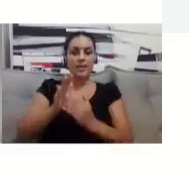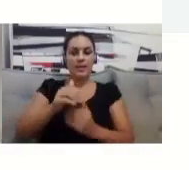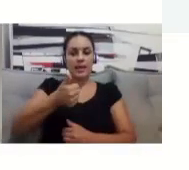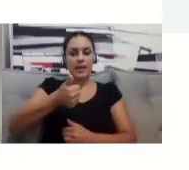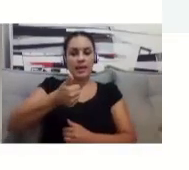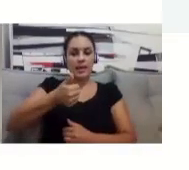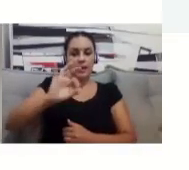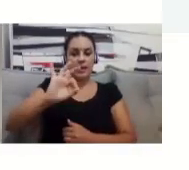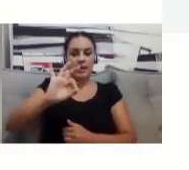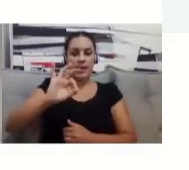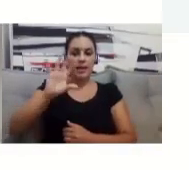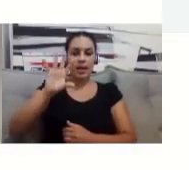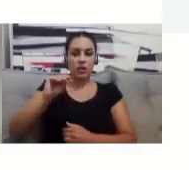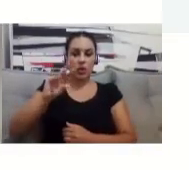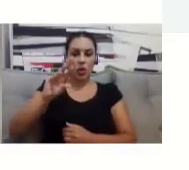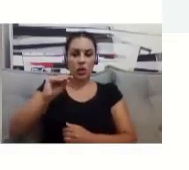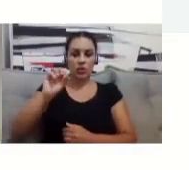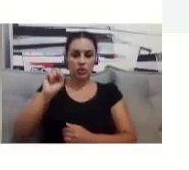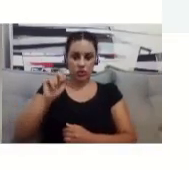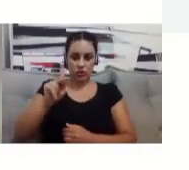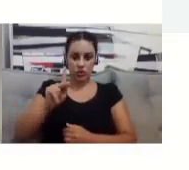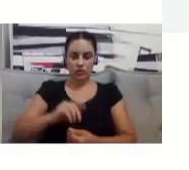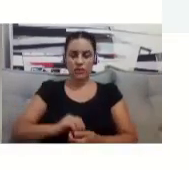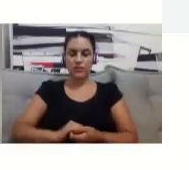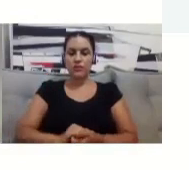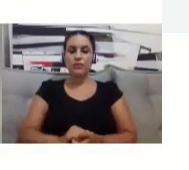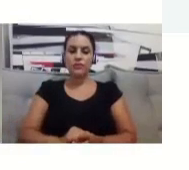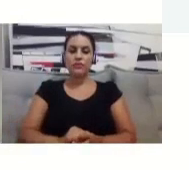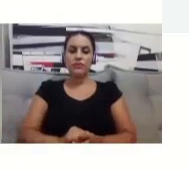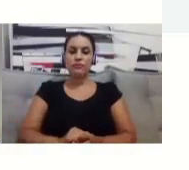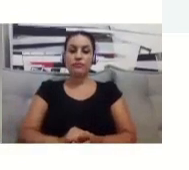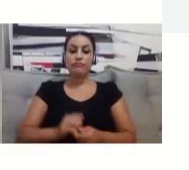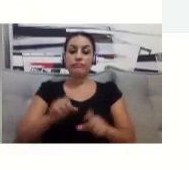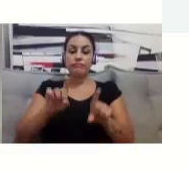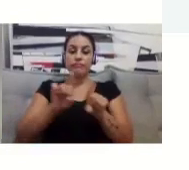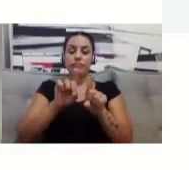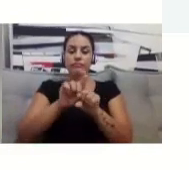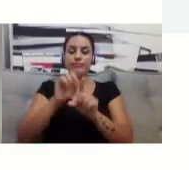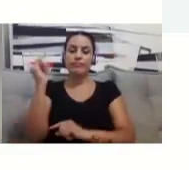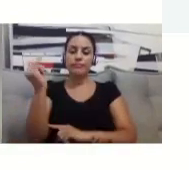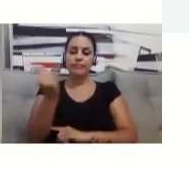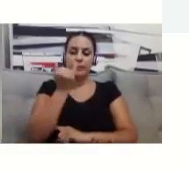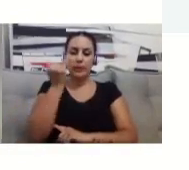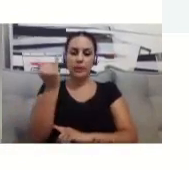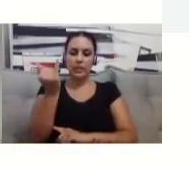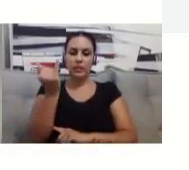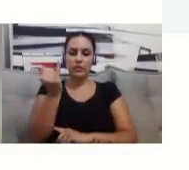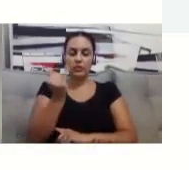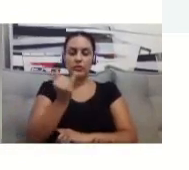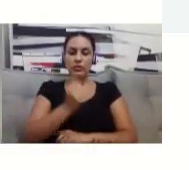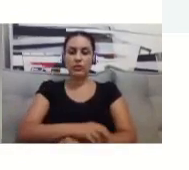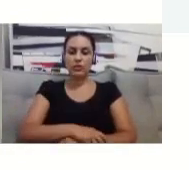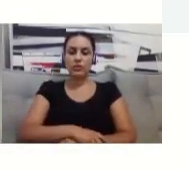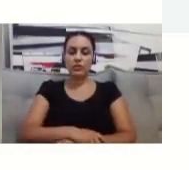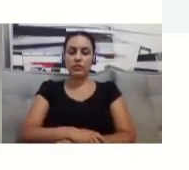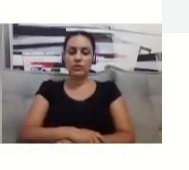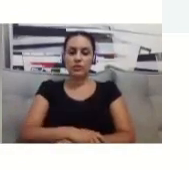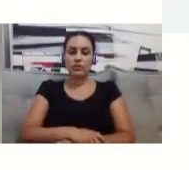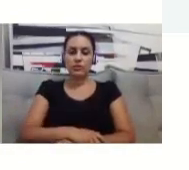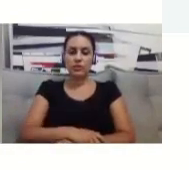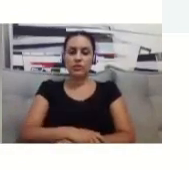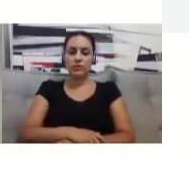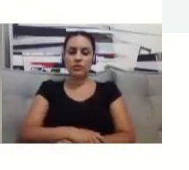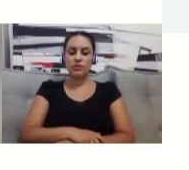Outro recadinho para vocês, antes de entrar no slide, desse slide, tá, Alessandro? Só porque